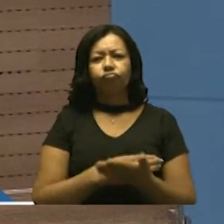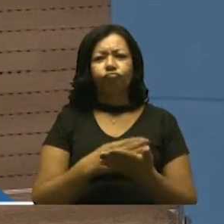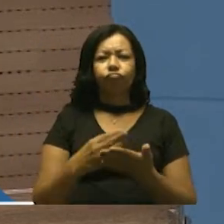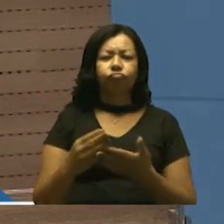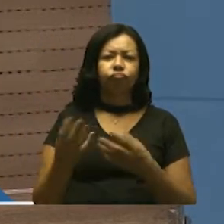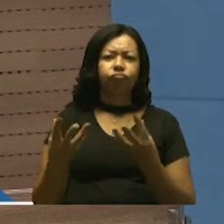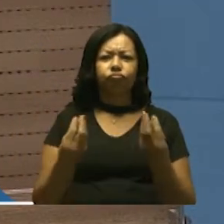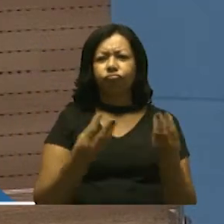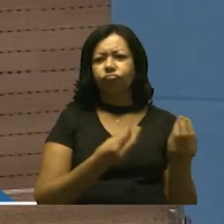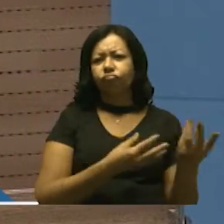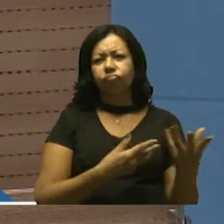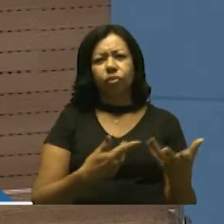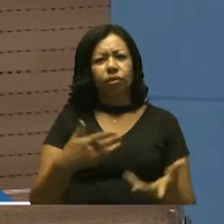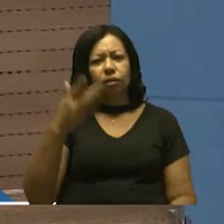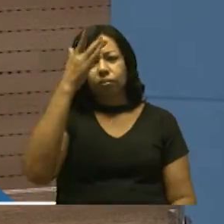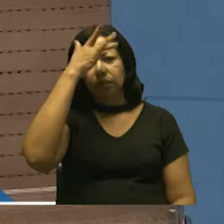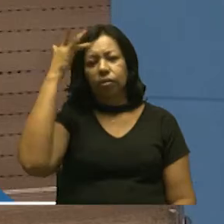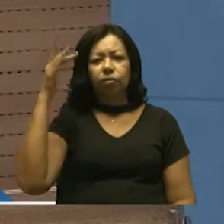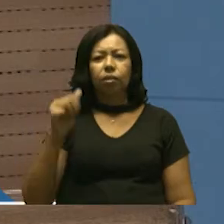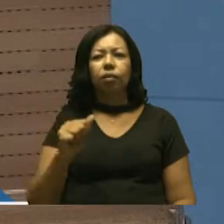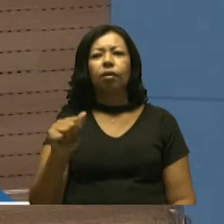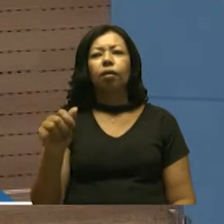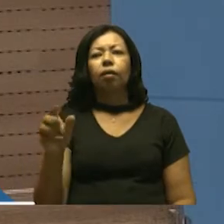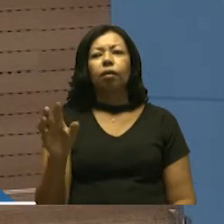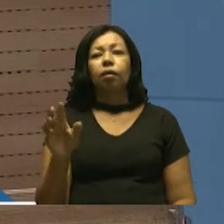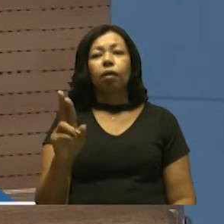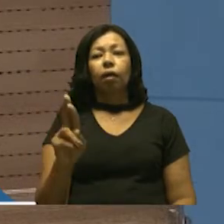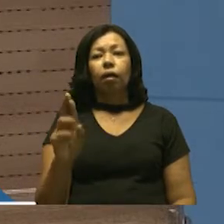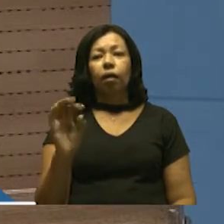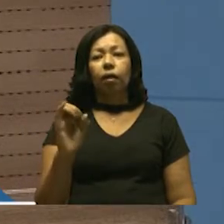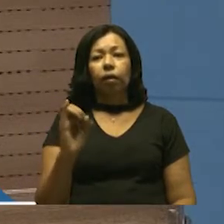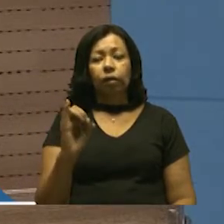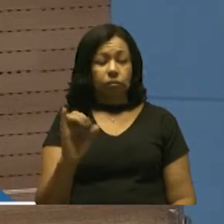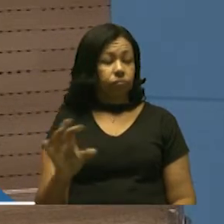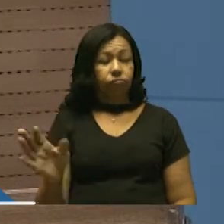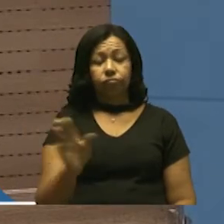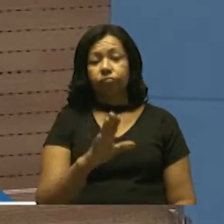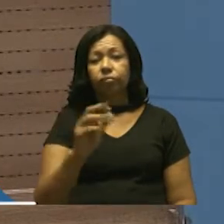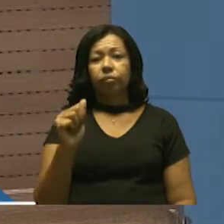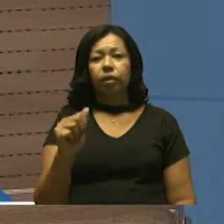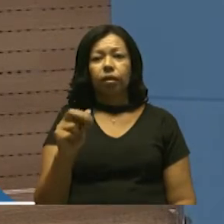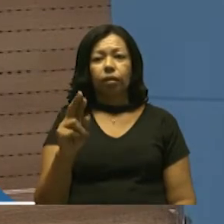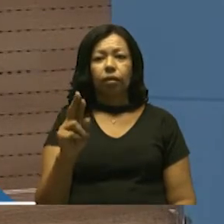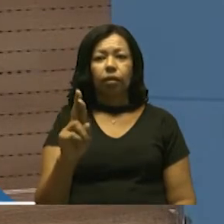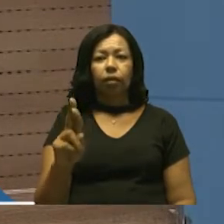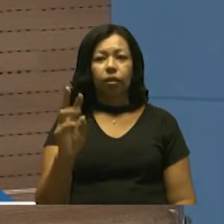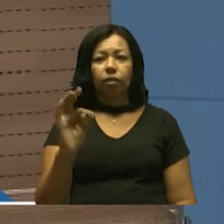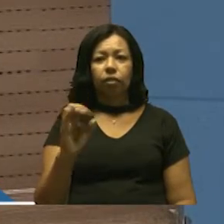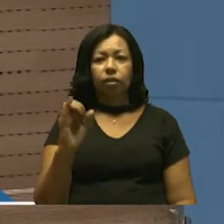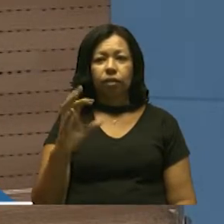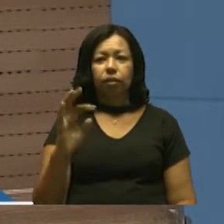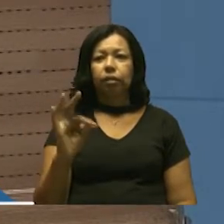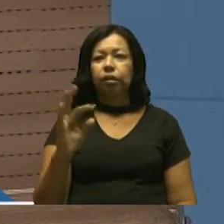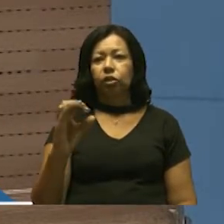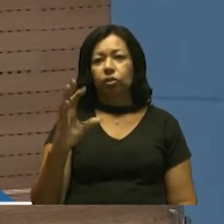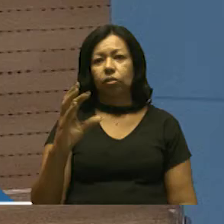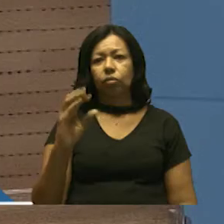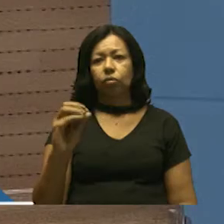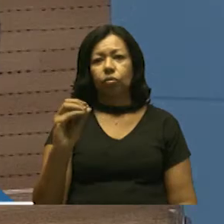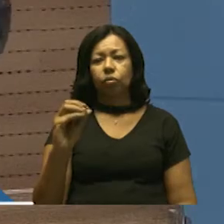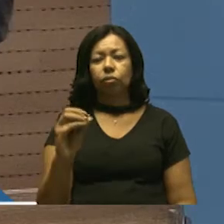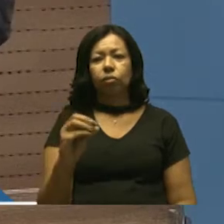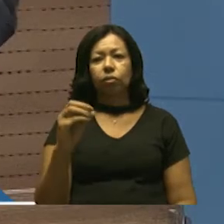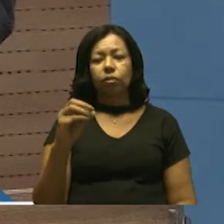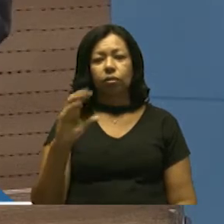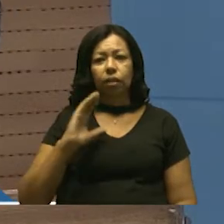vários artistas e eles chegarem a esse ponto e de repente ser sinalizado que